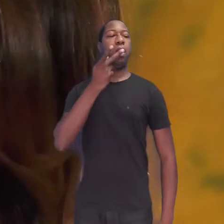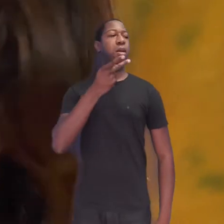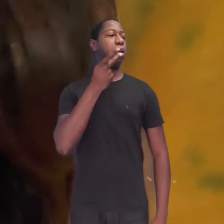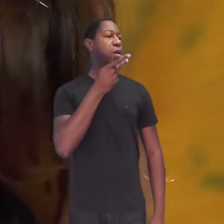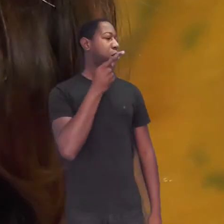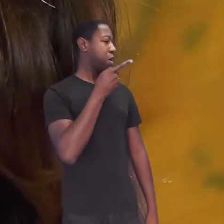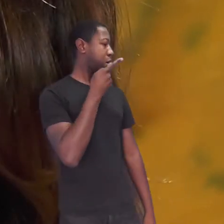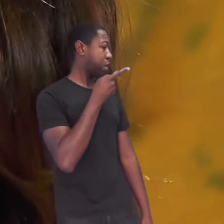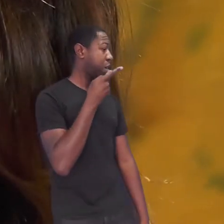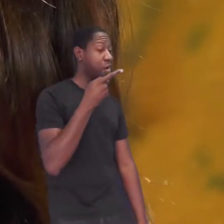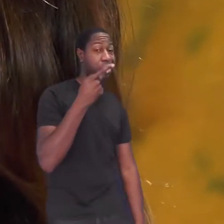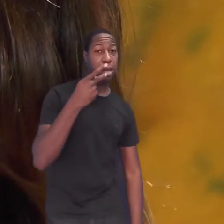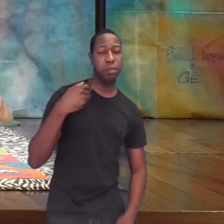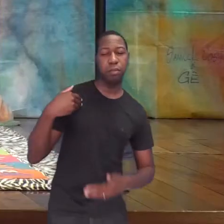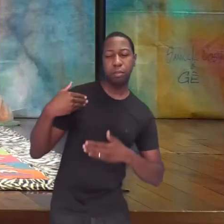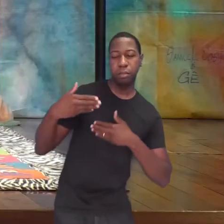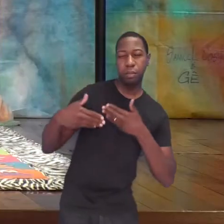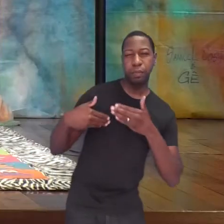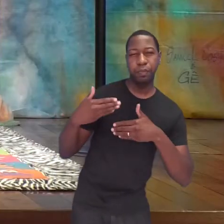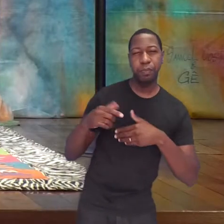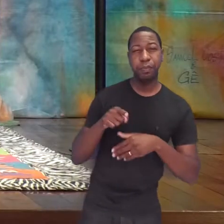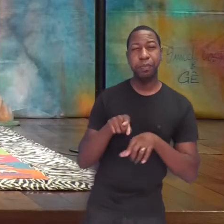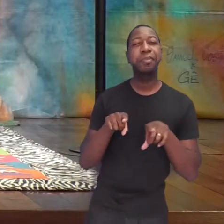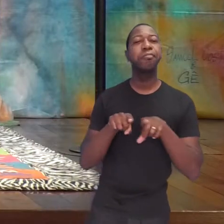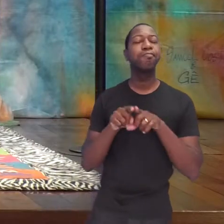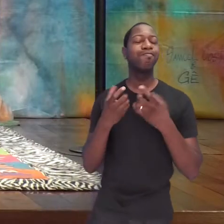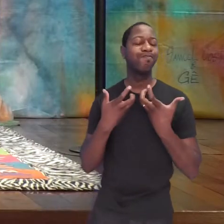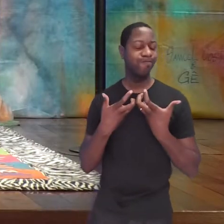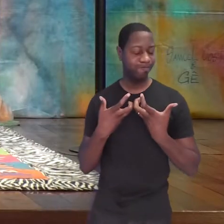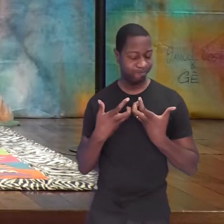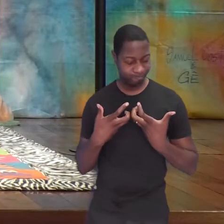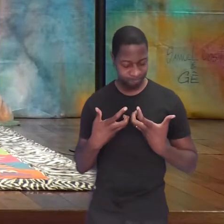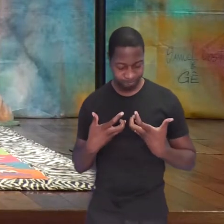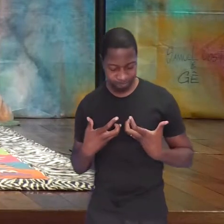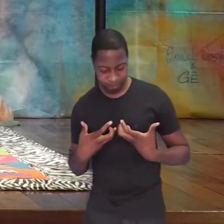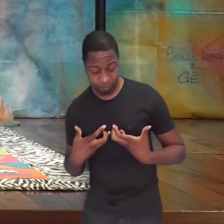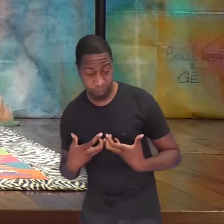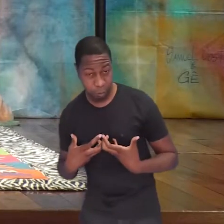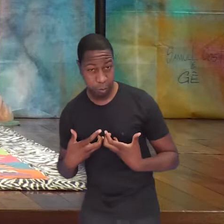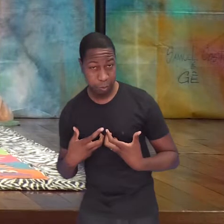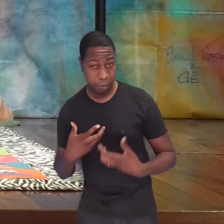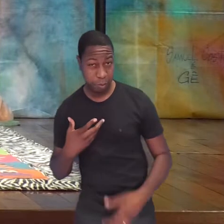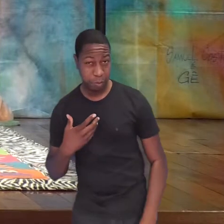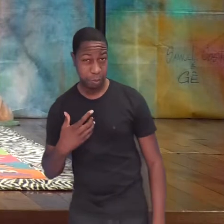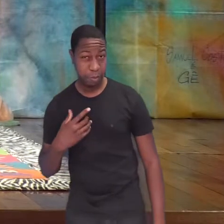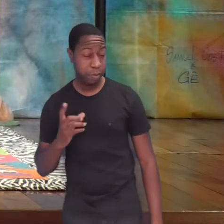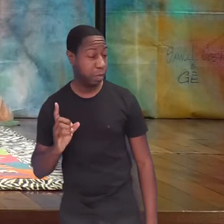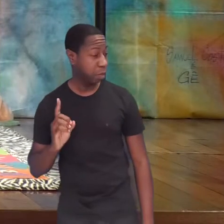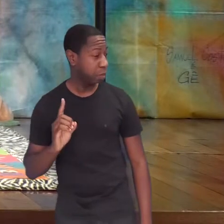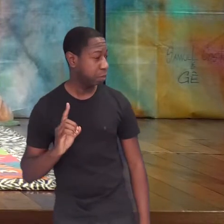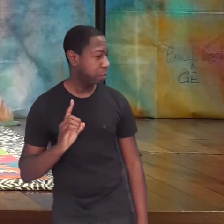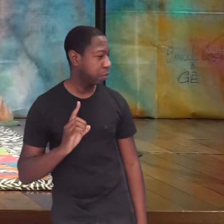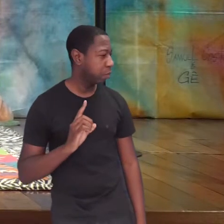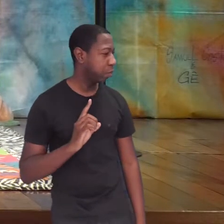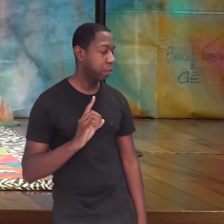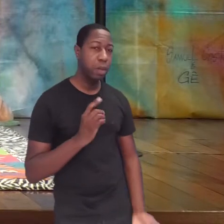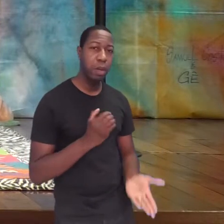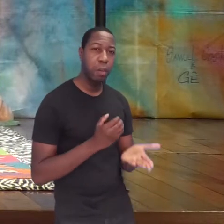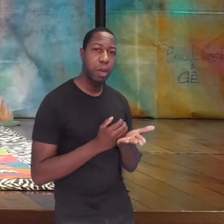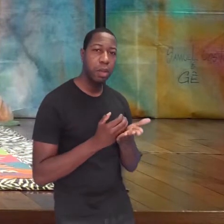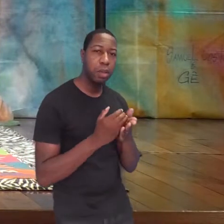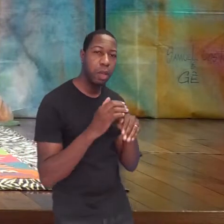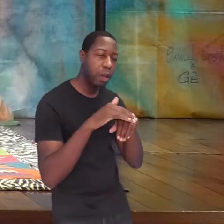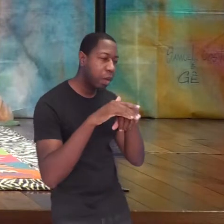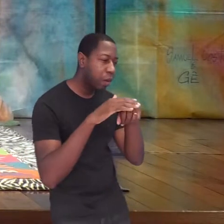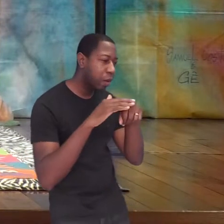ficar falando sozinho. Aí ele chegava assim, como quem não queria nada, e puxava a conversa com